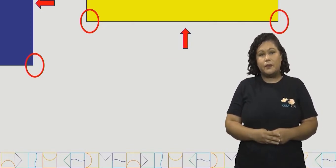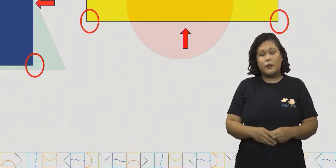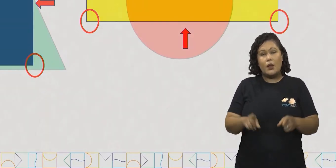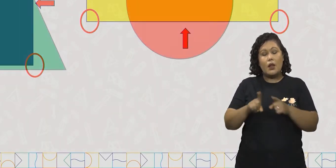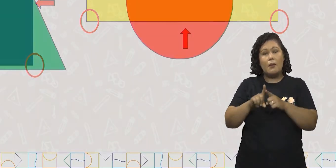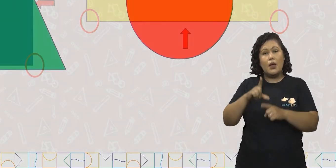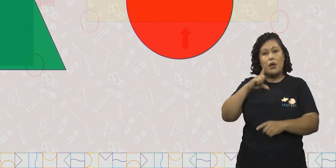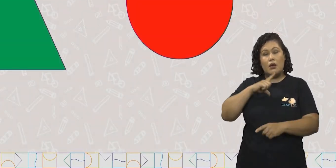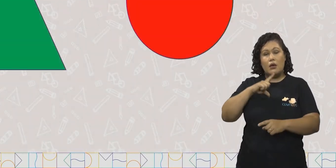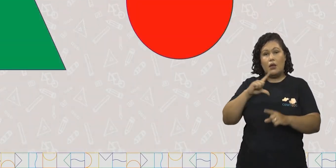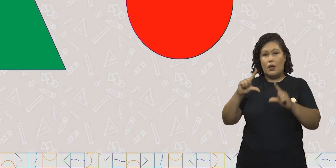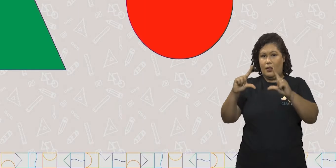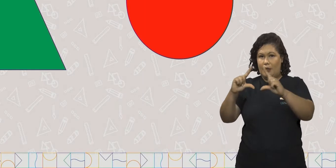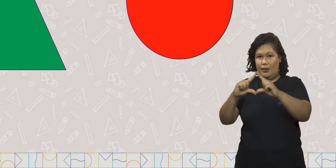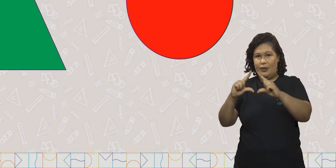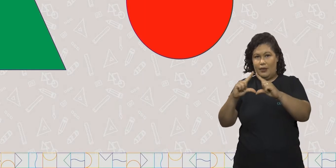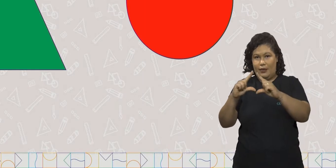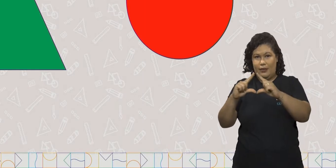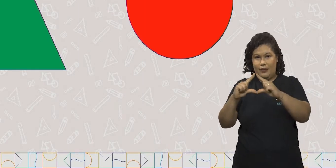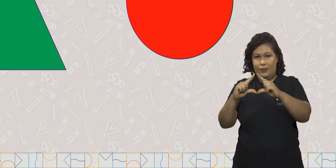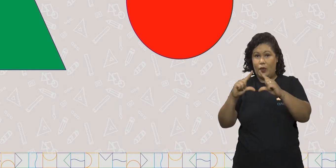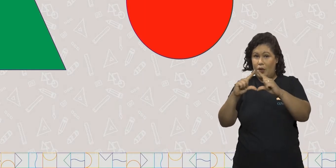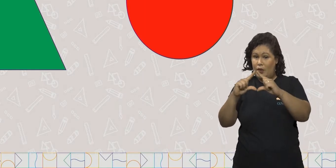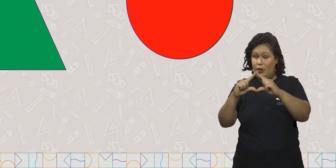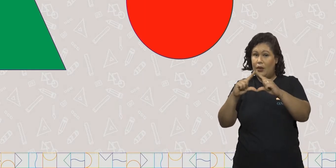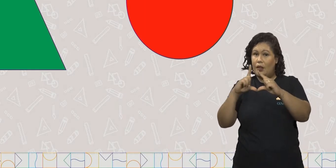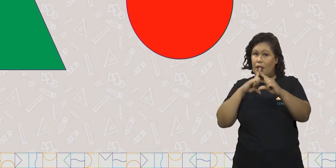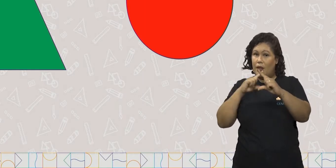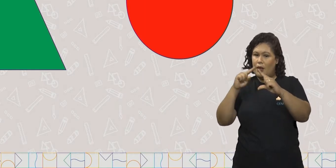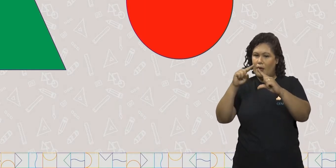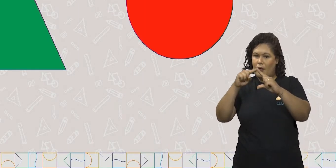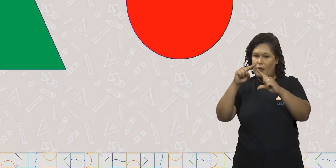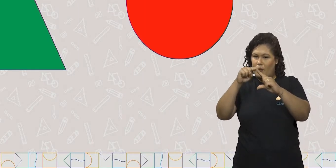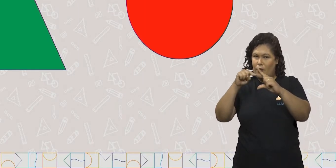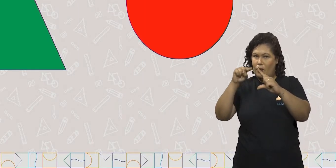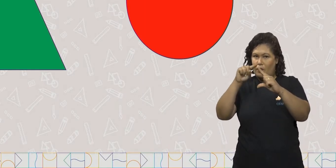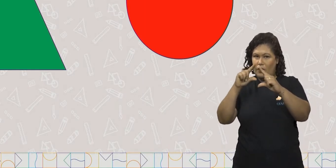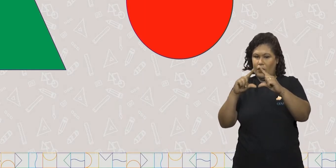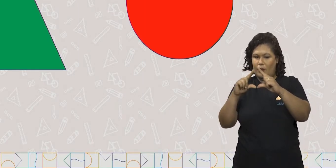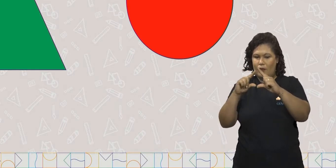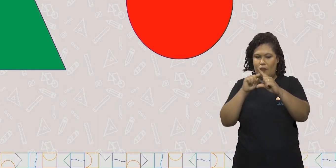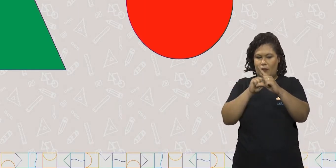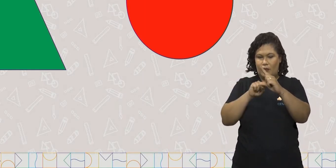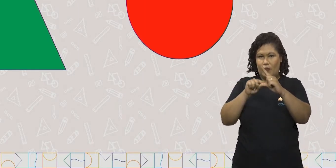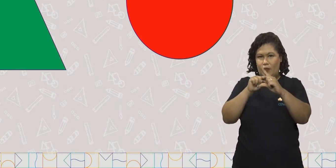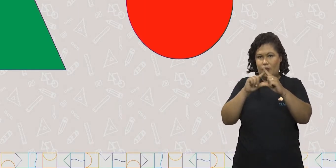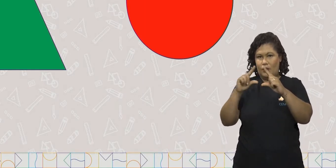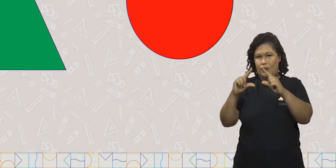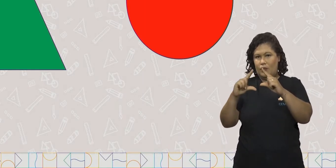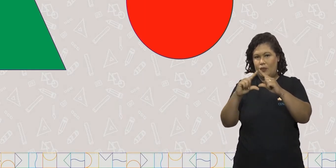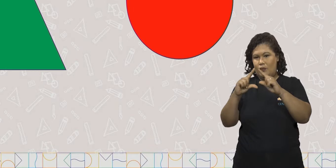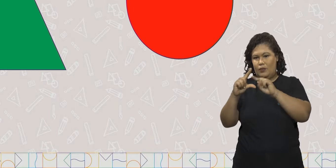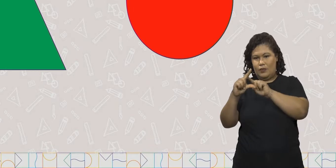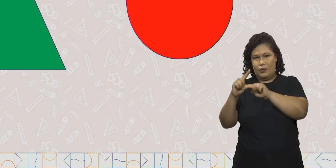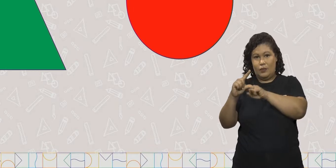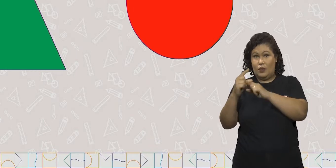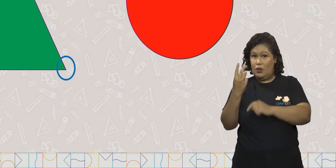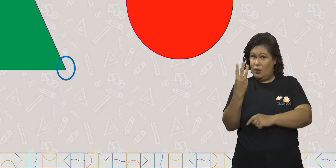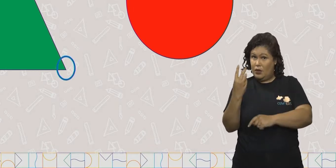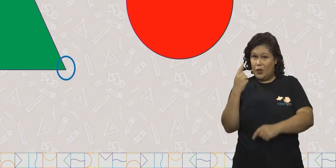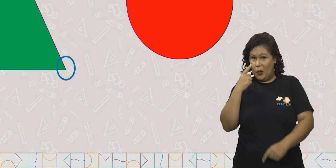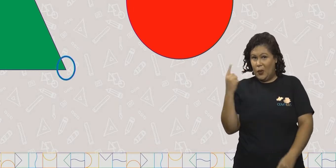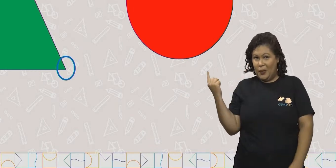temos o triângulo. Ele tem três vértices. Vamos contar? Um, dois,